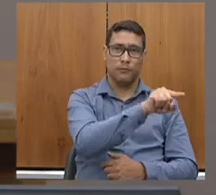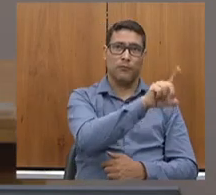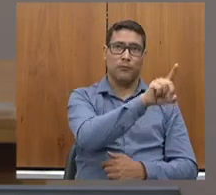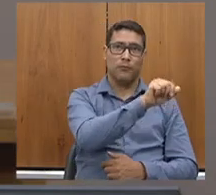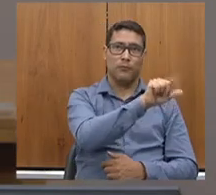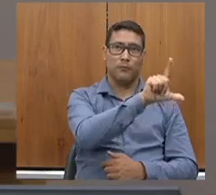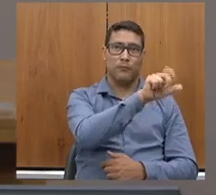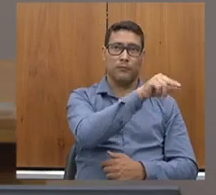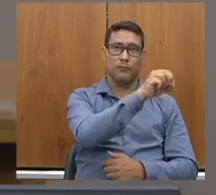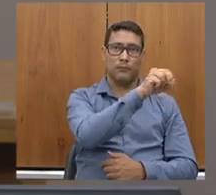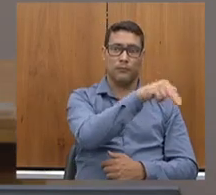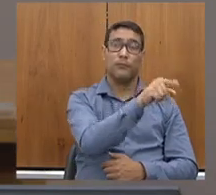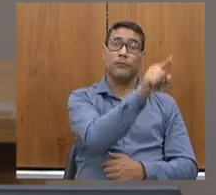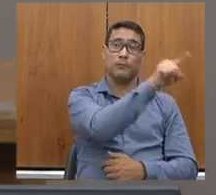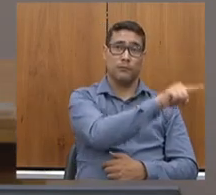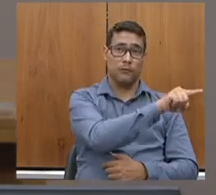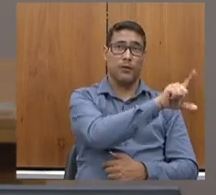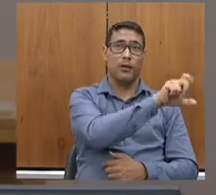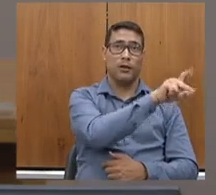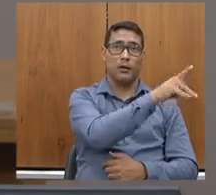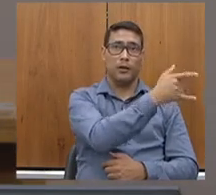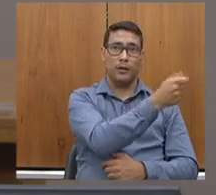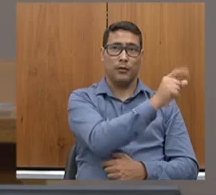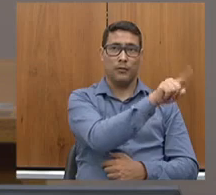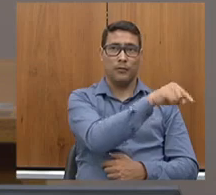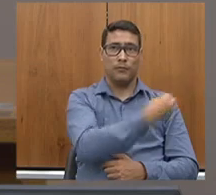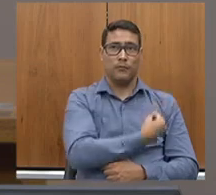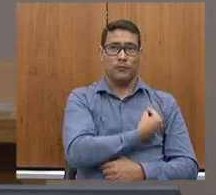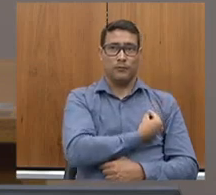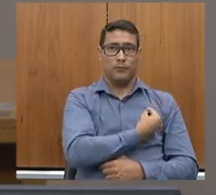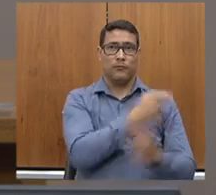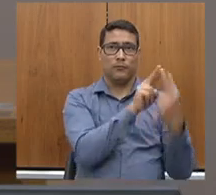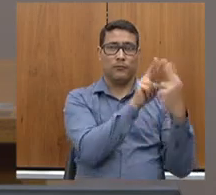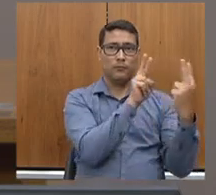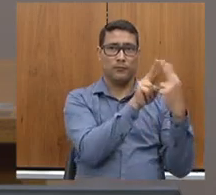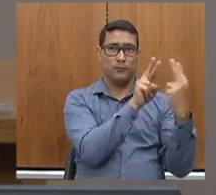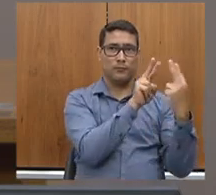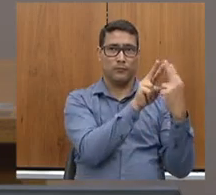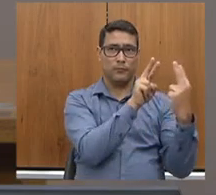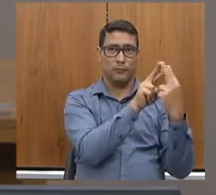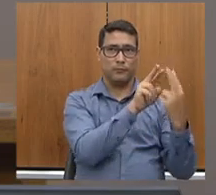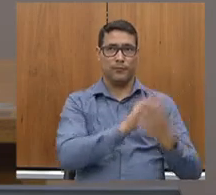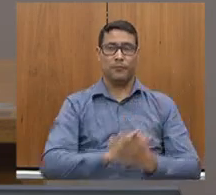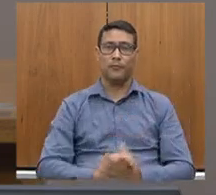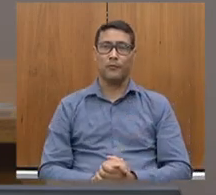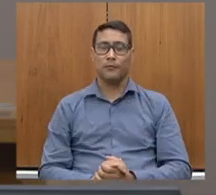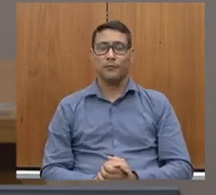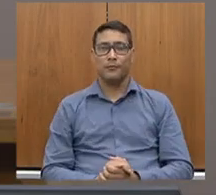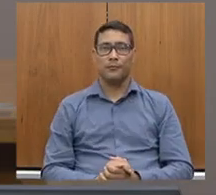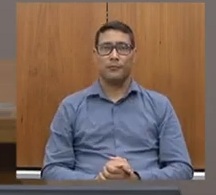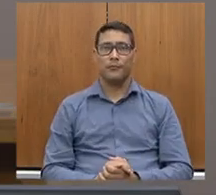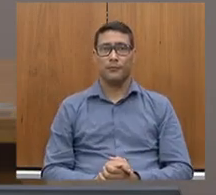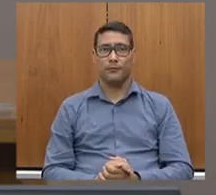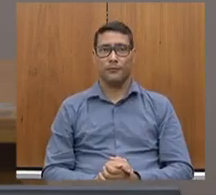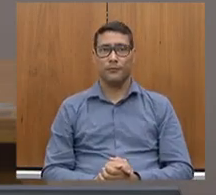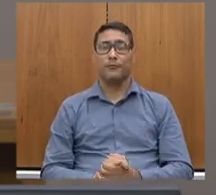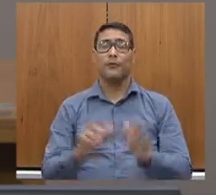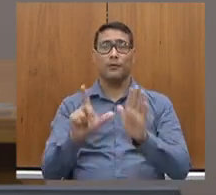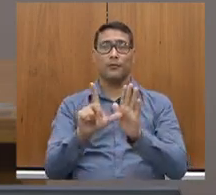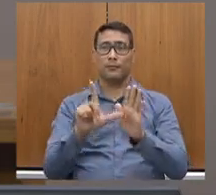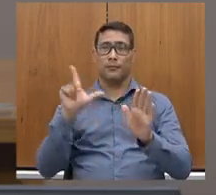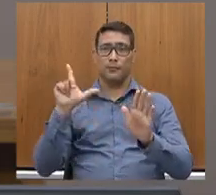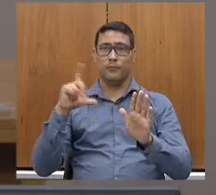a deputada Leninha, que nos ouve e assiste online. Antes de